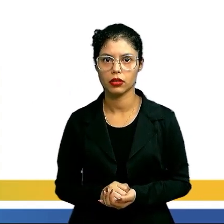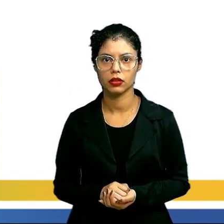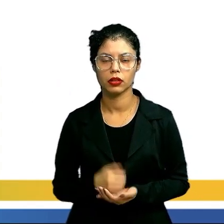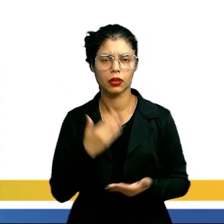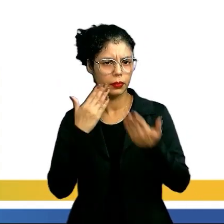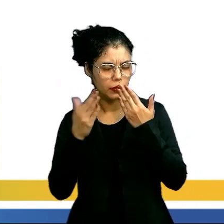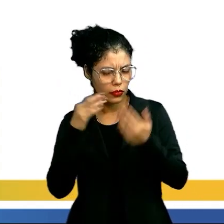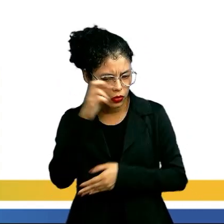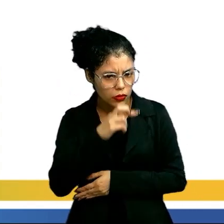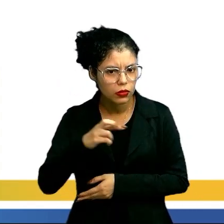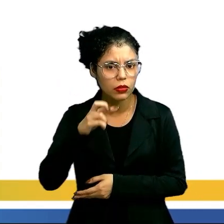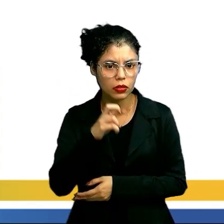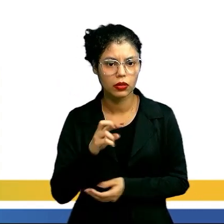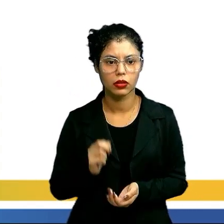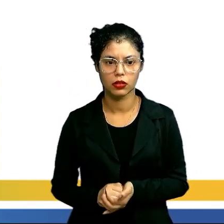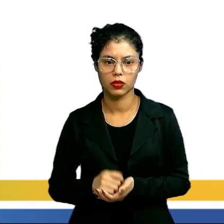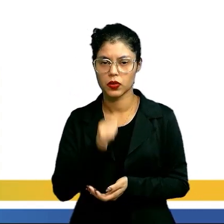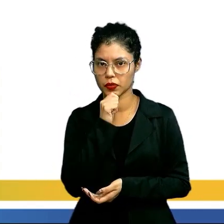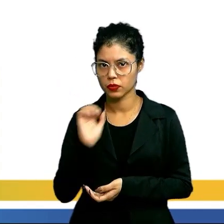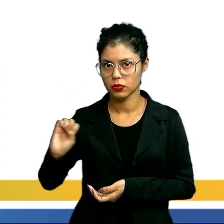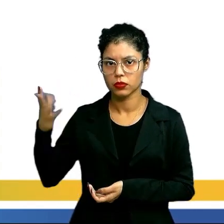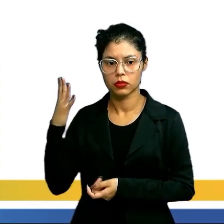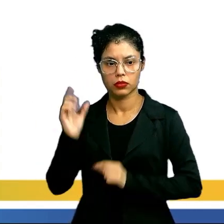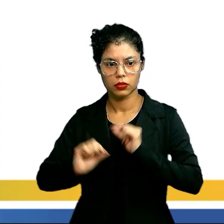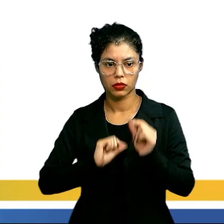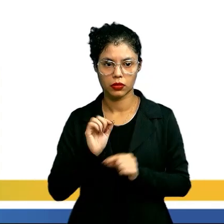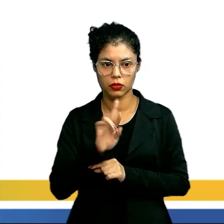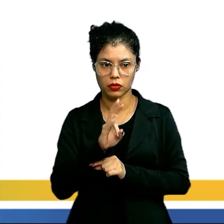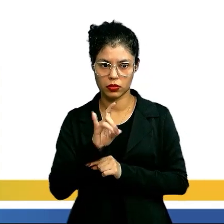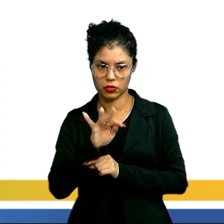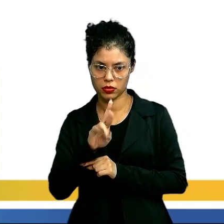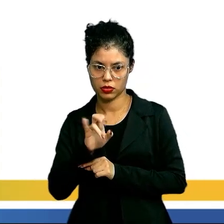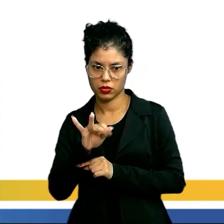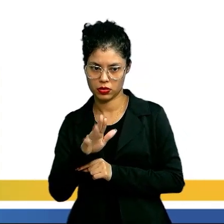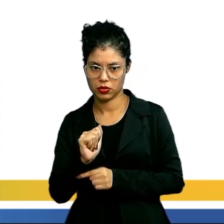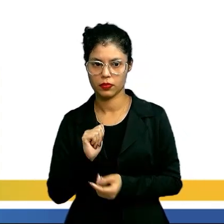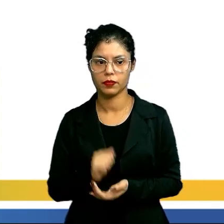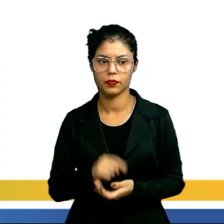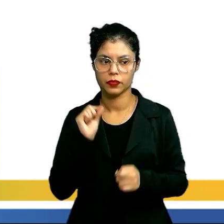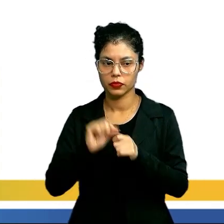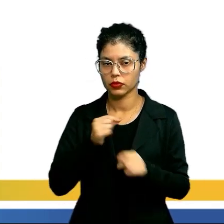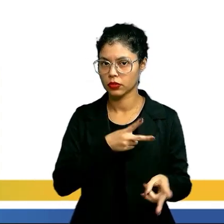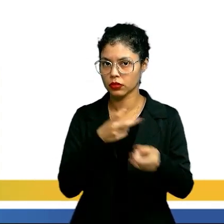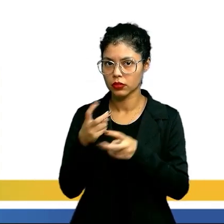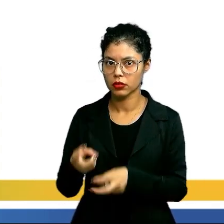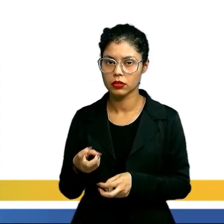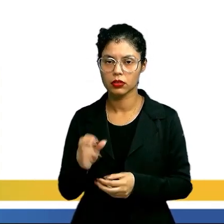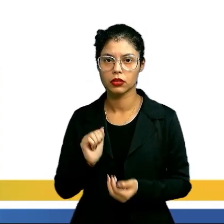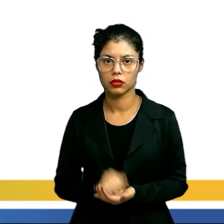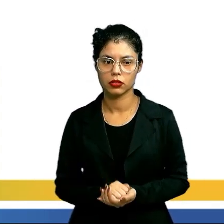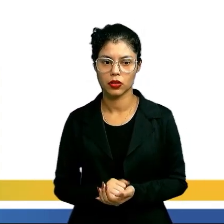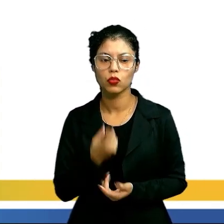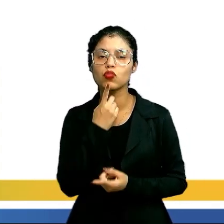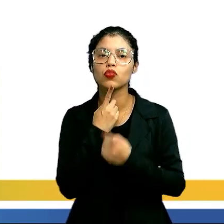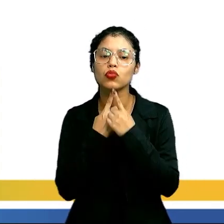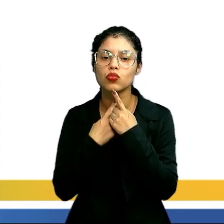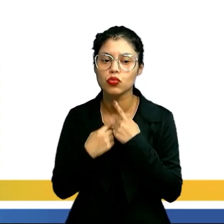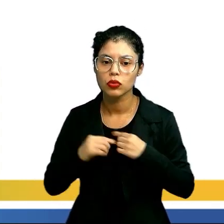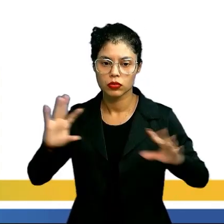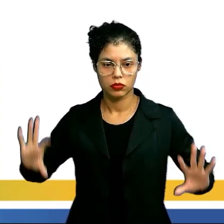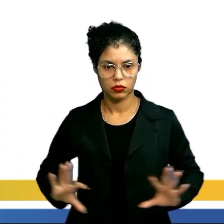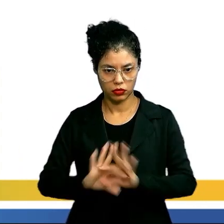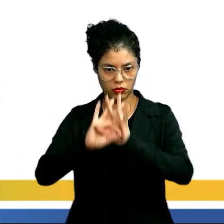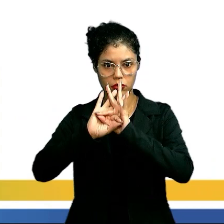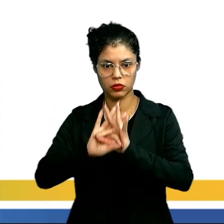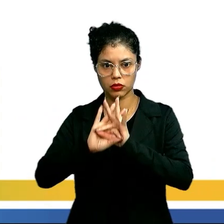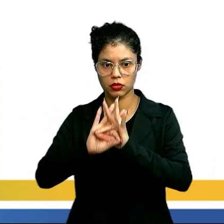psicanálise, o ressentimento pode ser acionado por um ato de vontade ligado